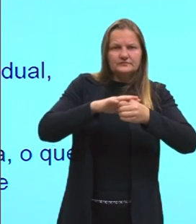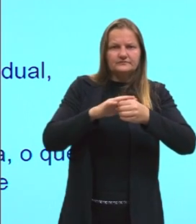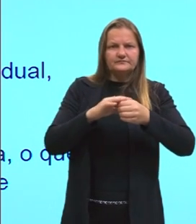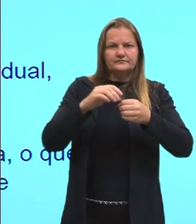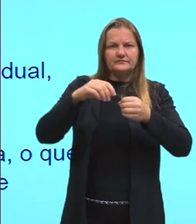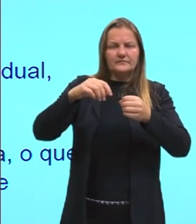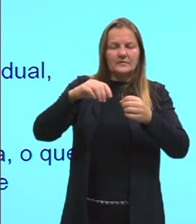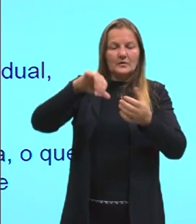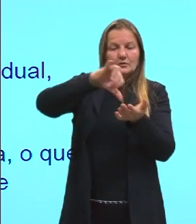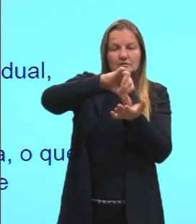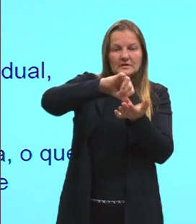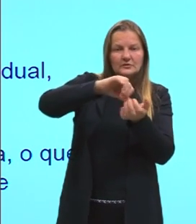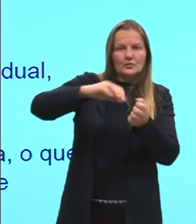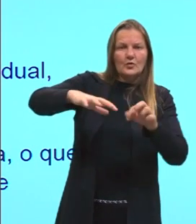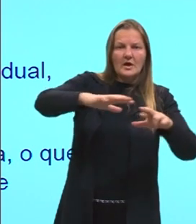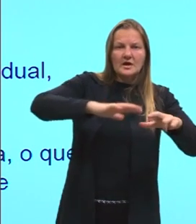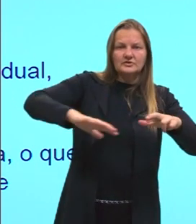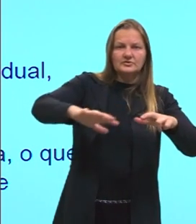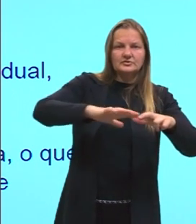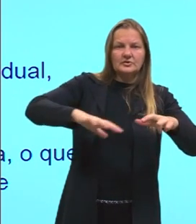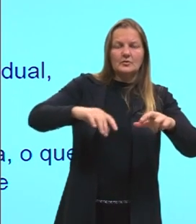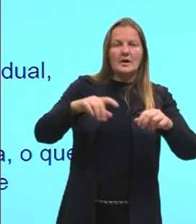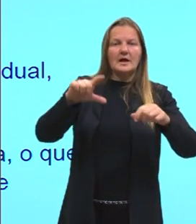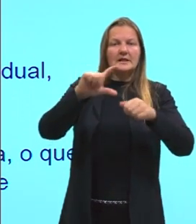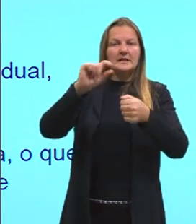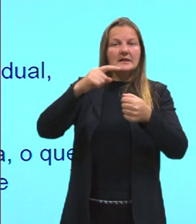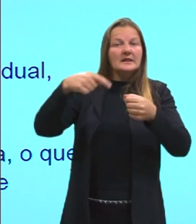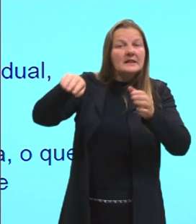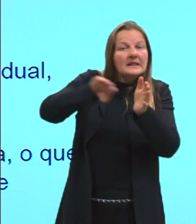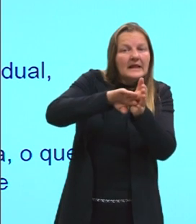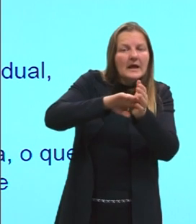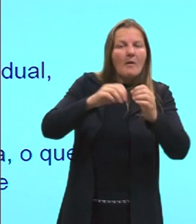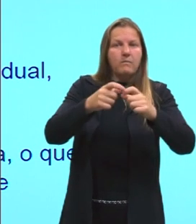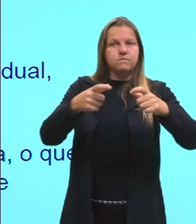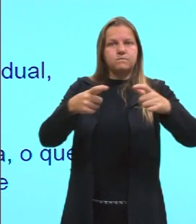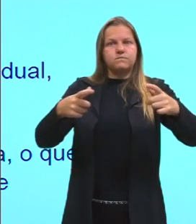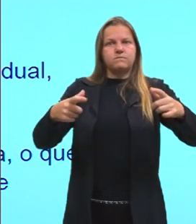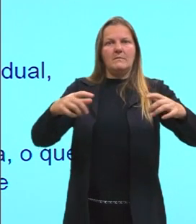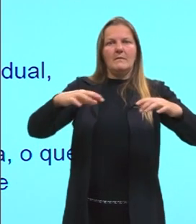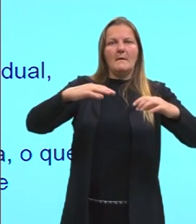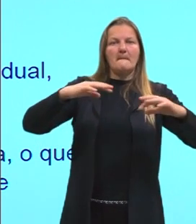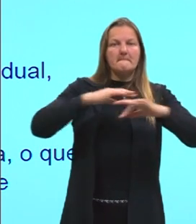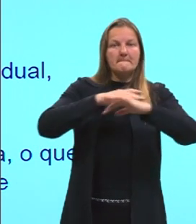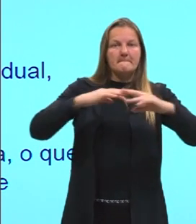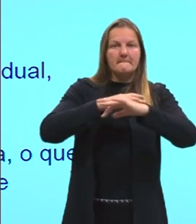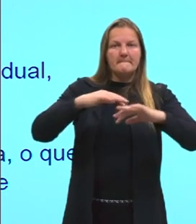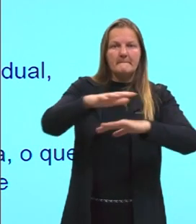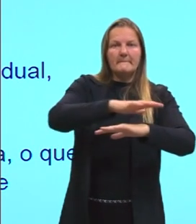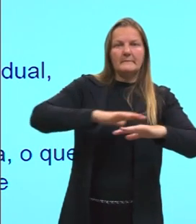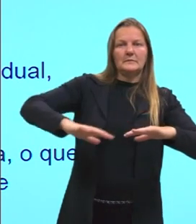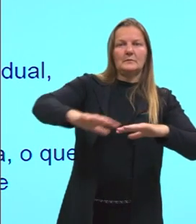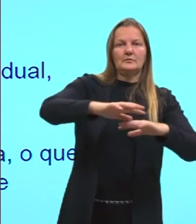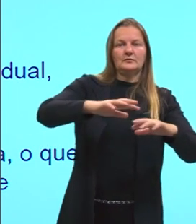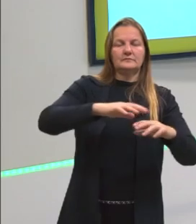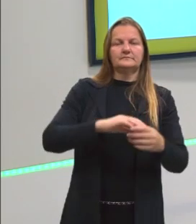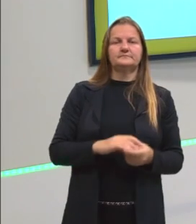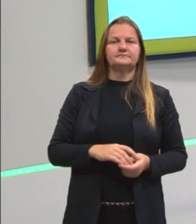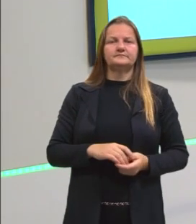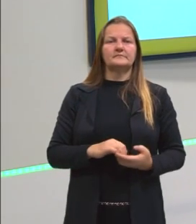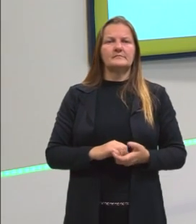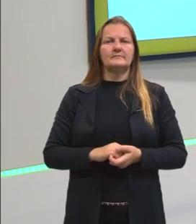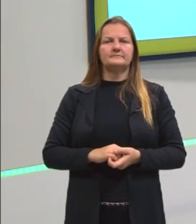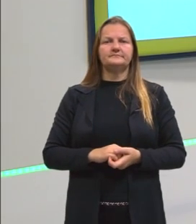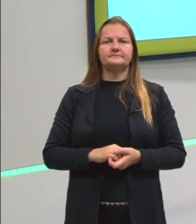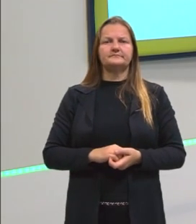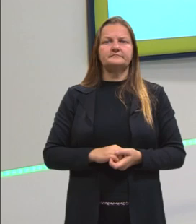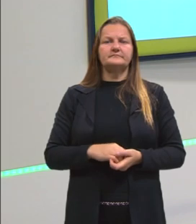para um centro regional, até chegar a uma metrópole nacional. Então, tu fazia esse movimento. Vamos pegar uma pessoa que, infelizmente, ficou